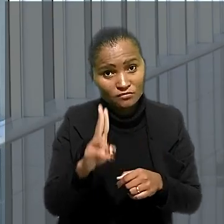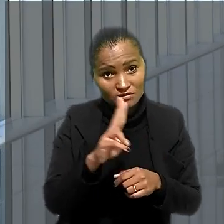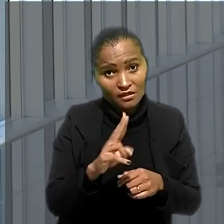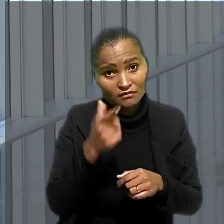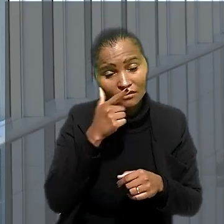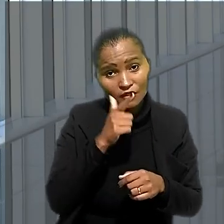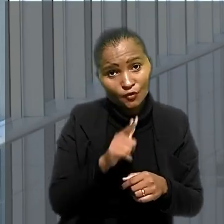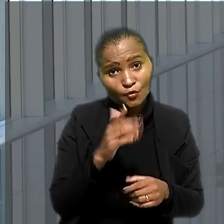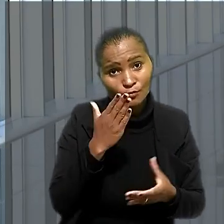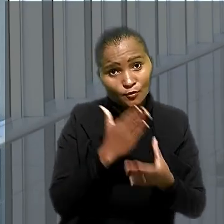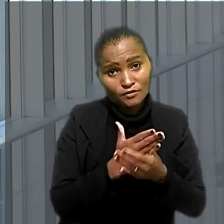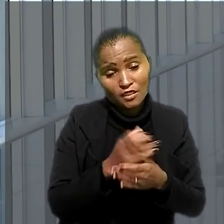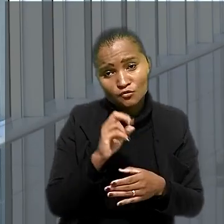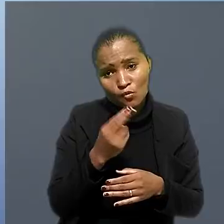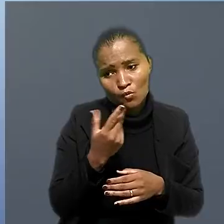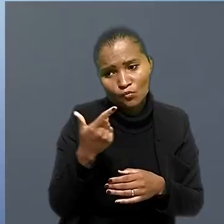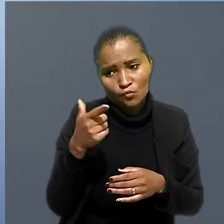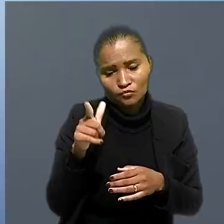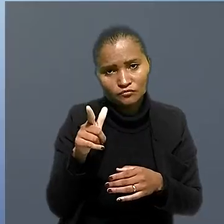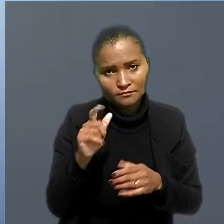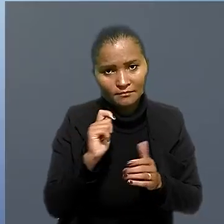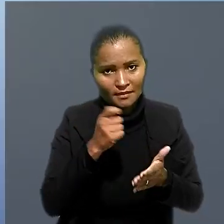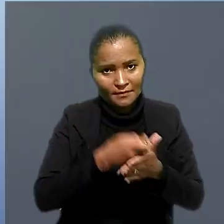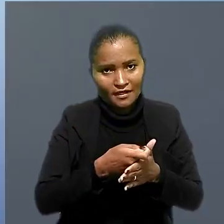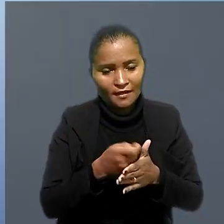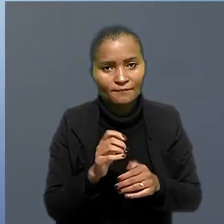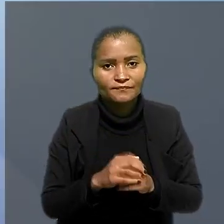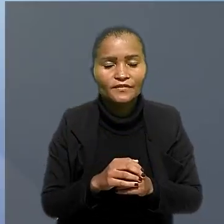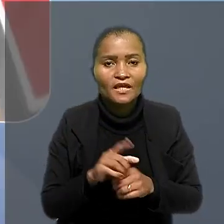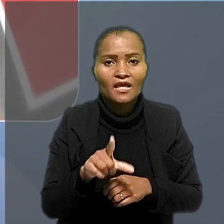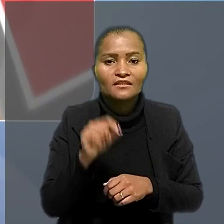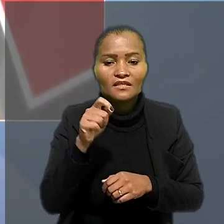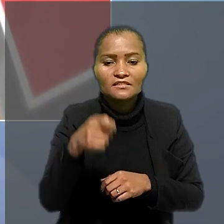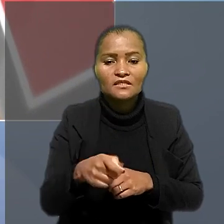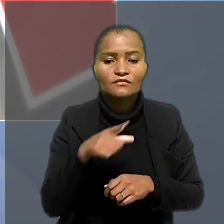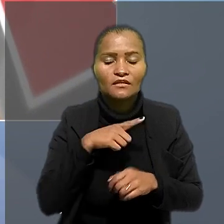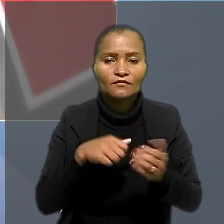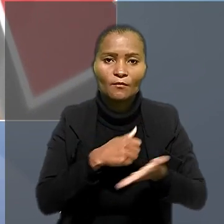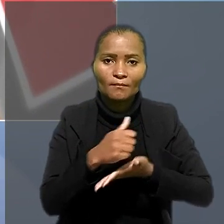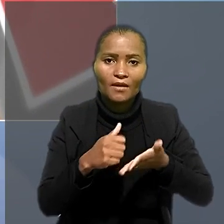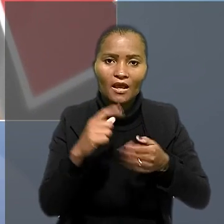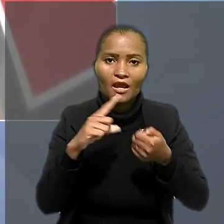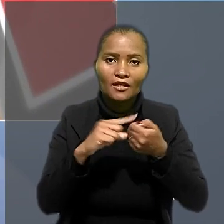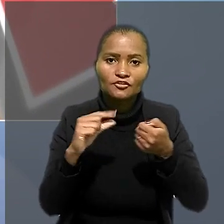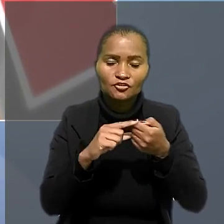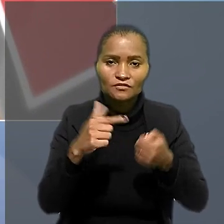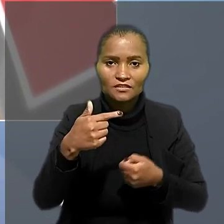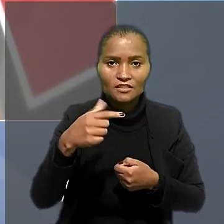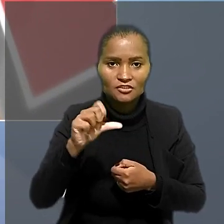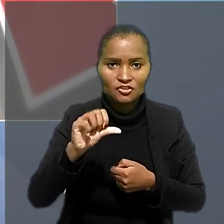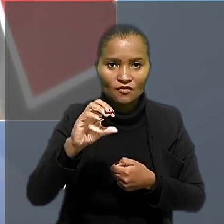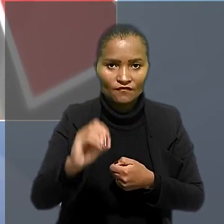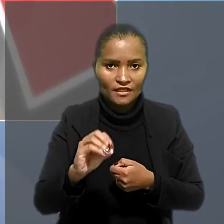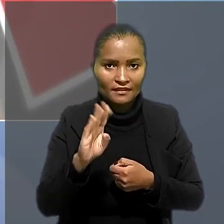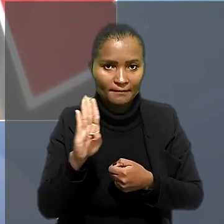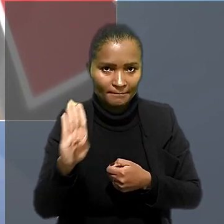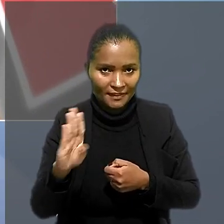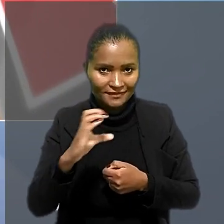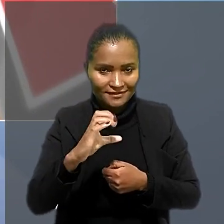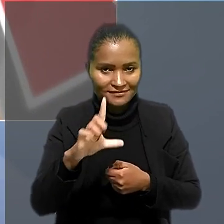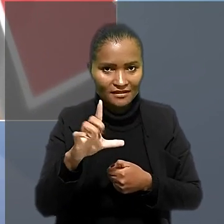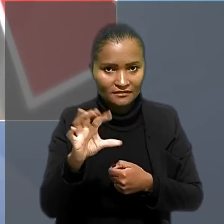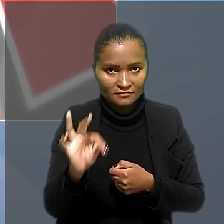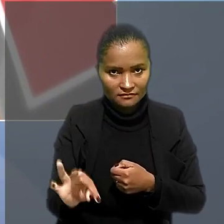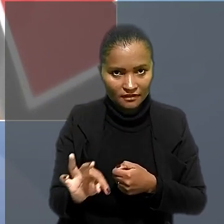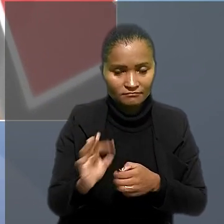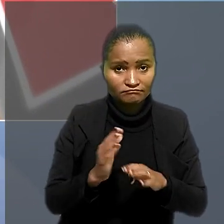ou em outros para quitar o débito. A decisão teve como base o artigo 790-B da Consolidação das Leis do Trabalho,